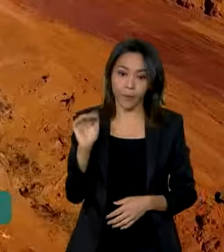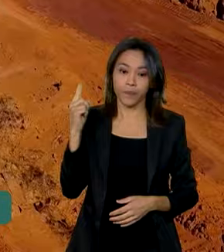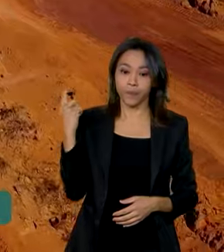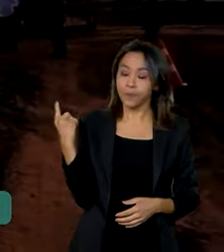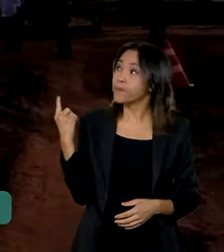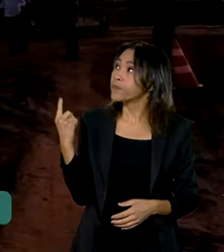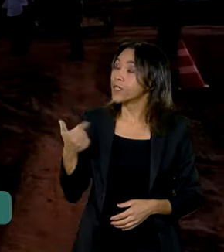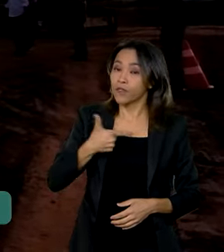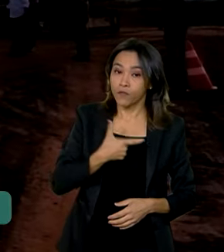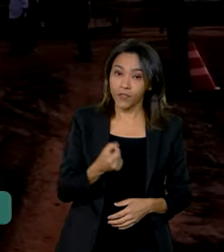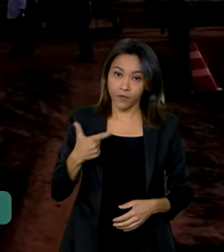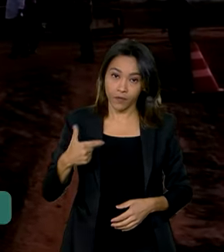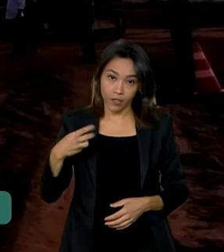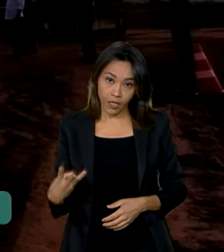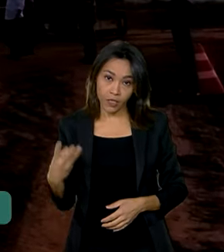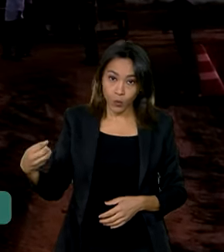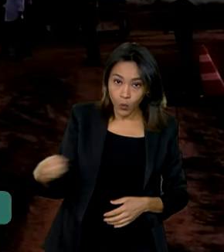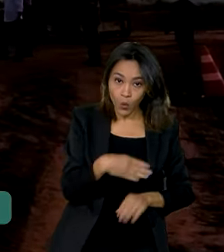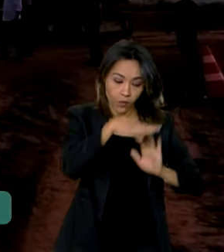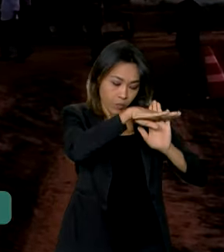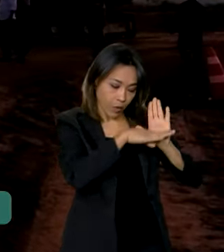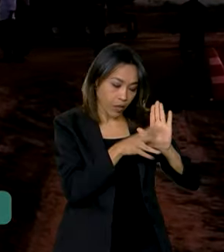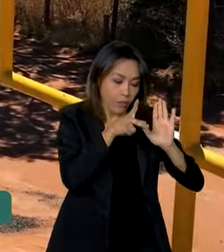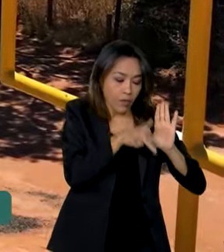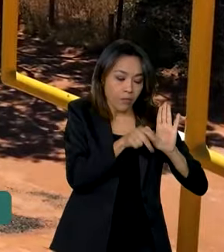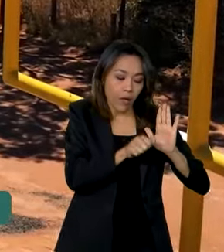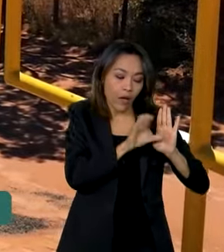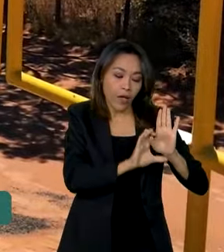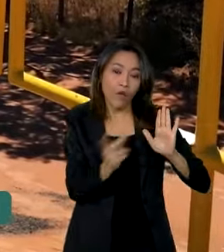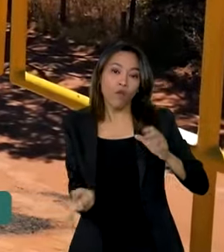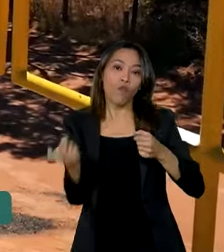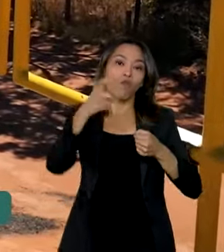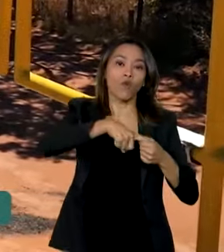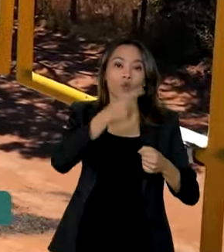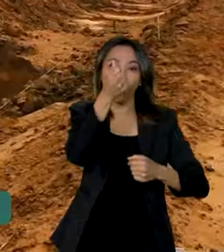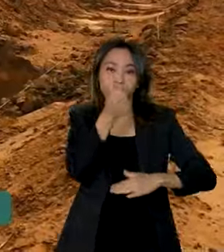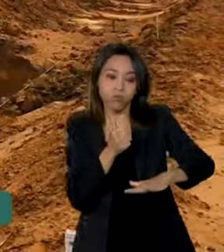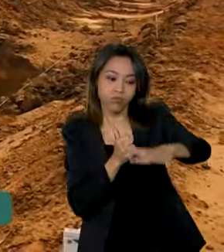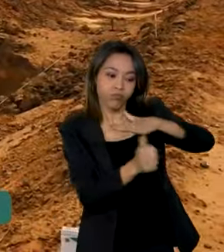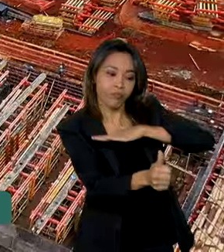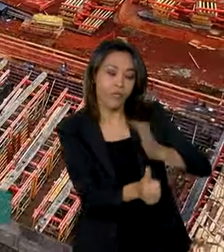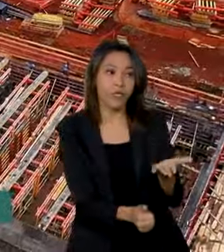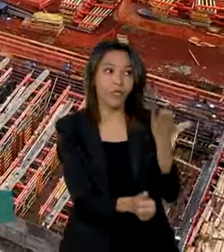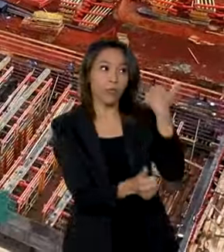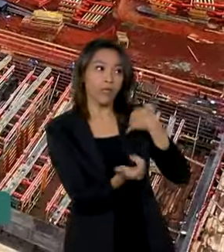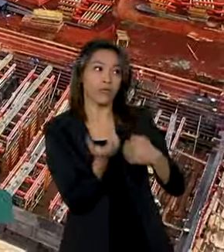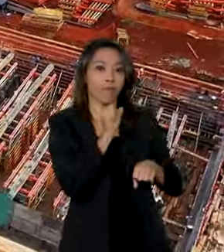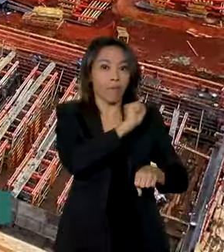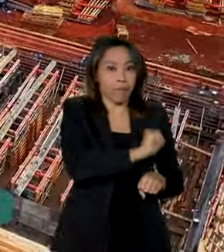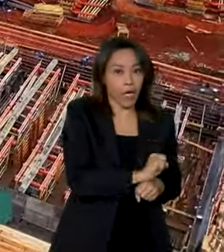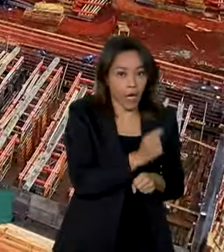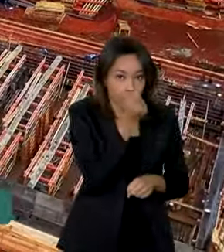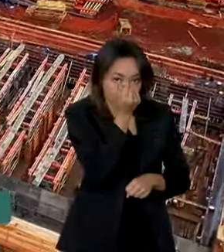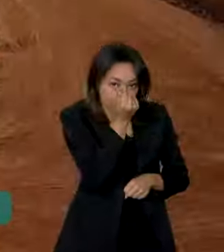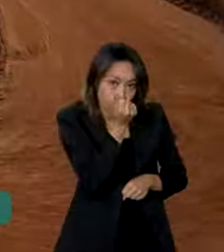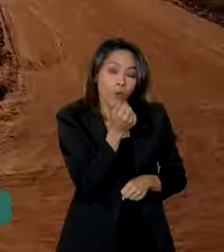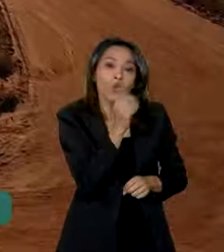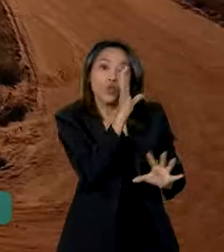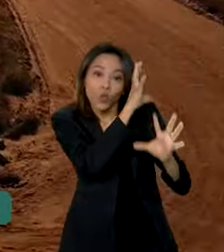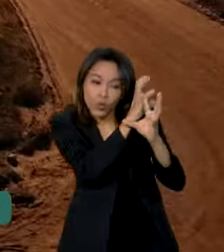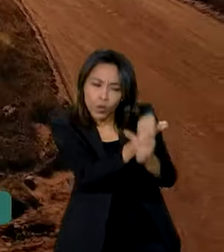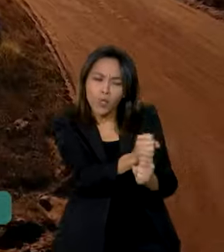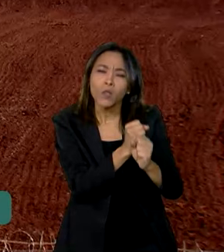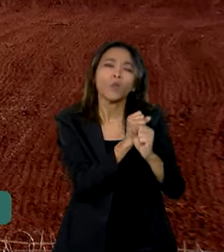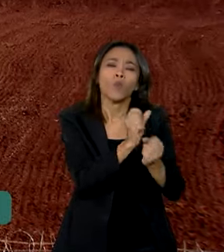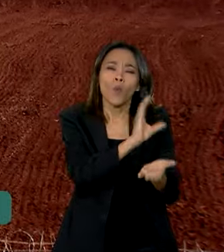2023, o novo PAC retomou os investimentos que estavam suspensos. No total, serão